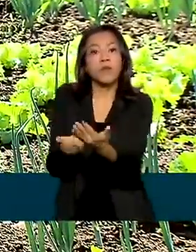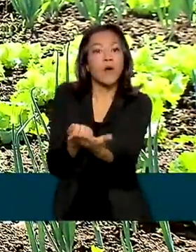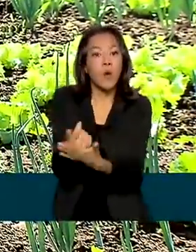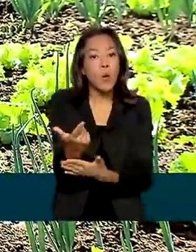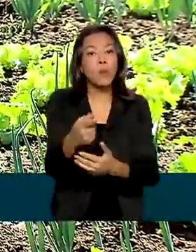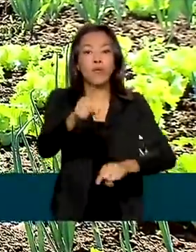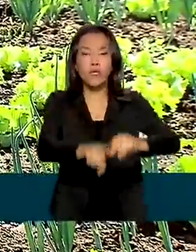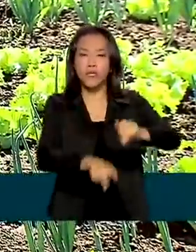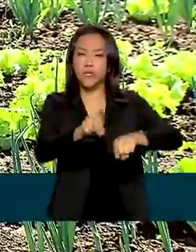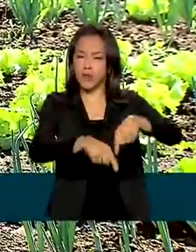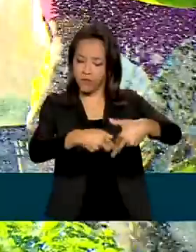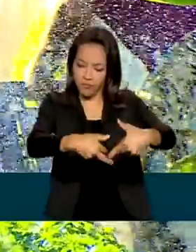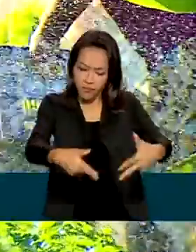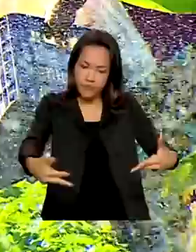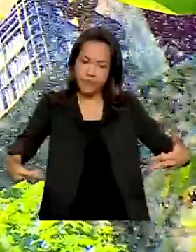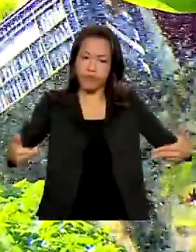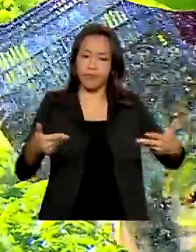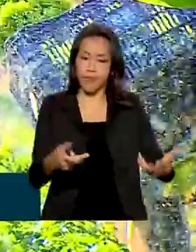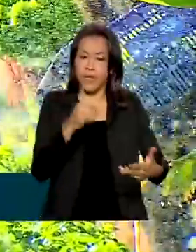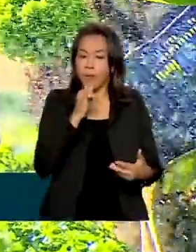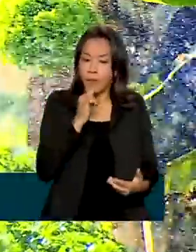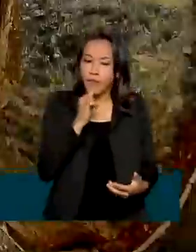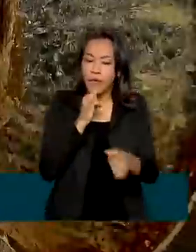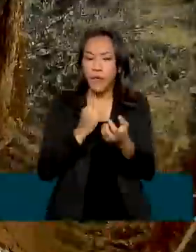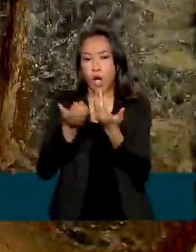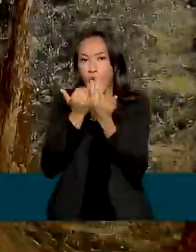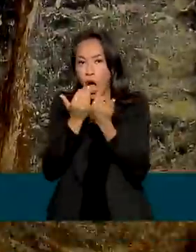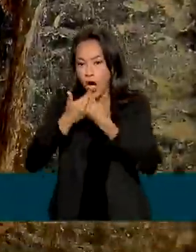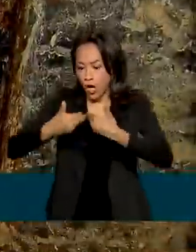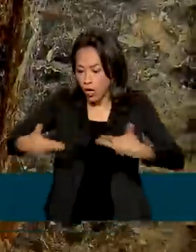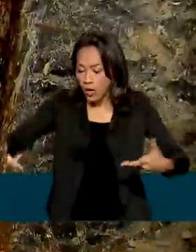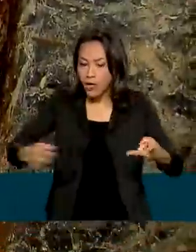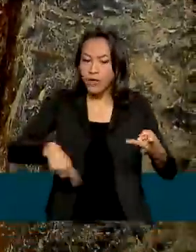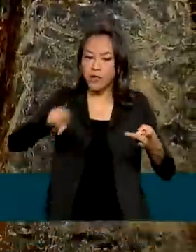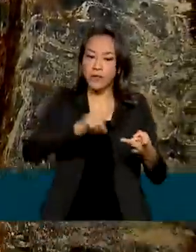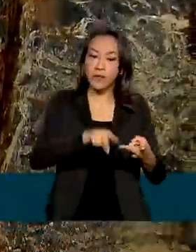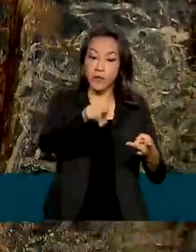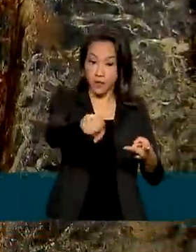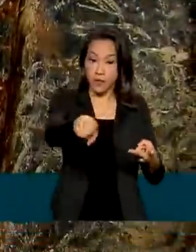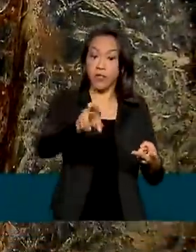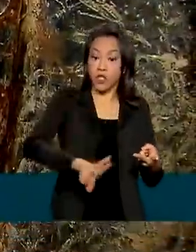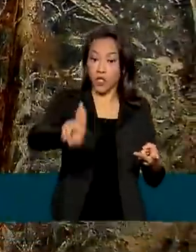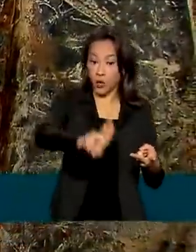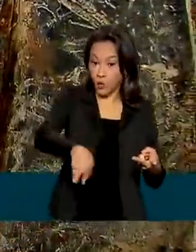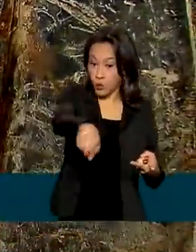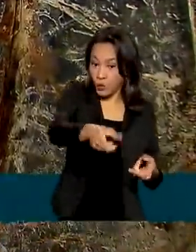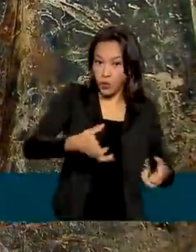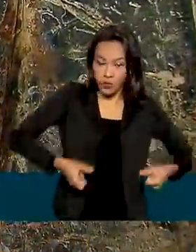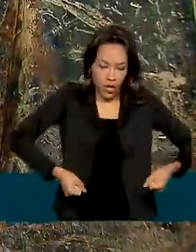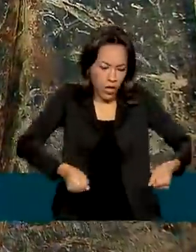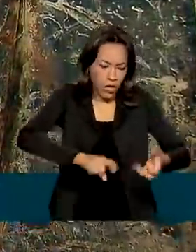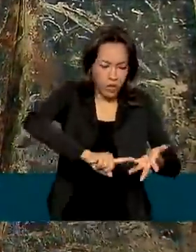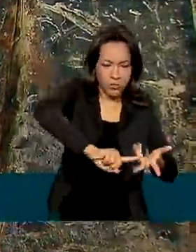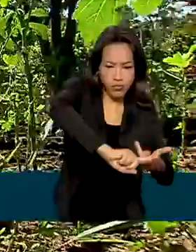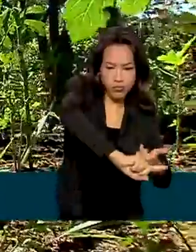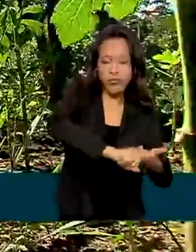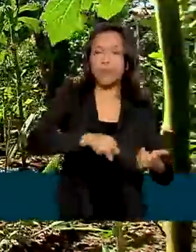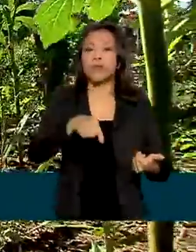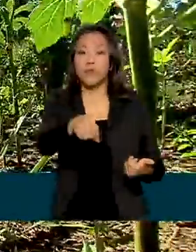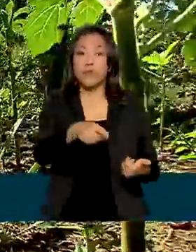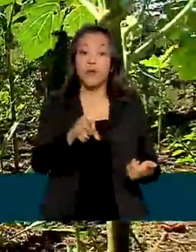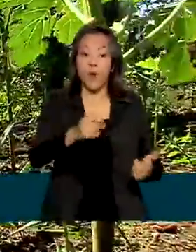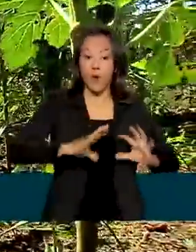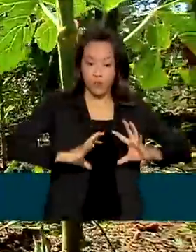itens de primeira necessidade, como alimentos, bens duráveis de uso doméstico ou equipamentos